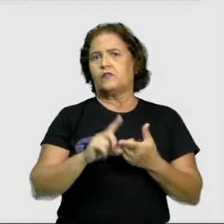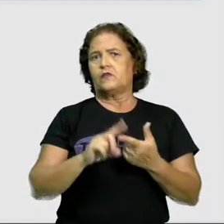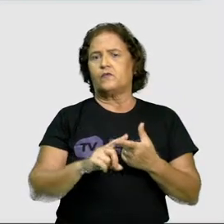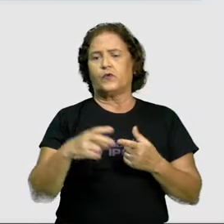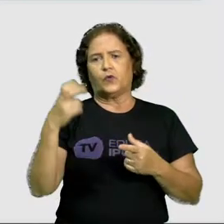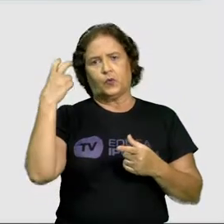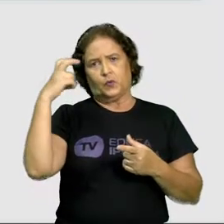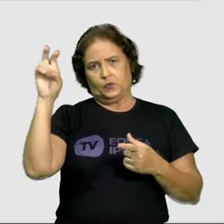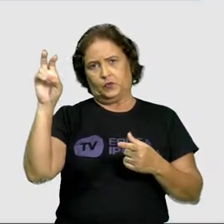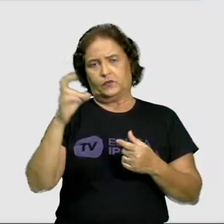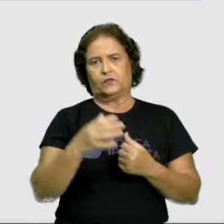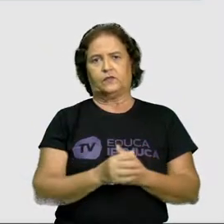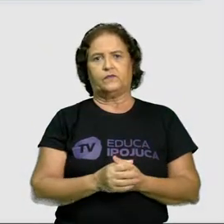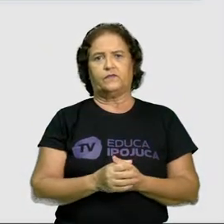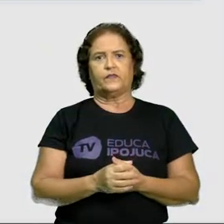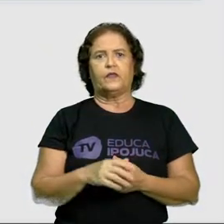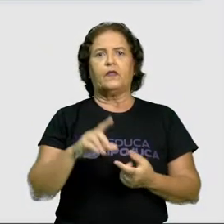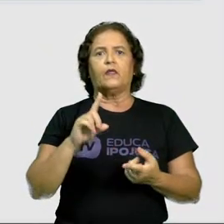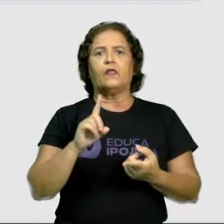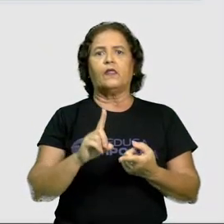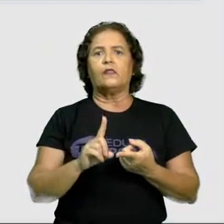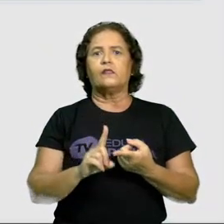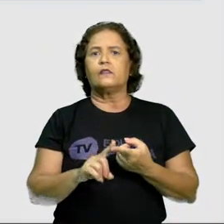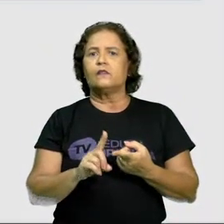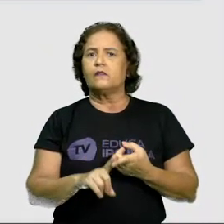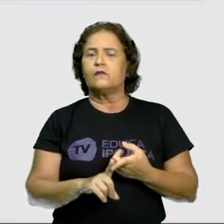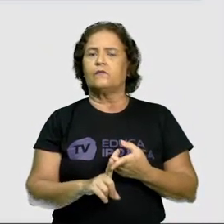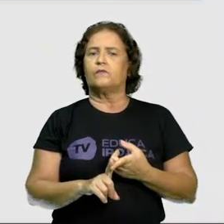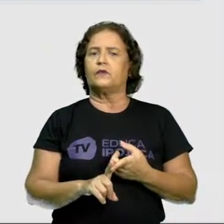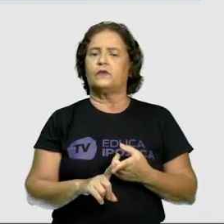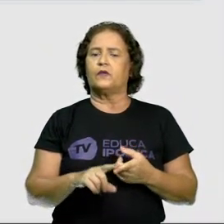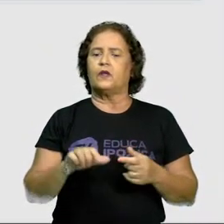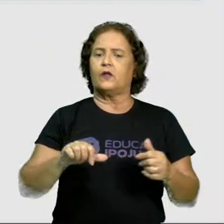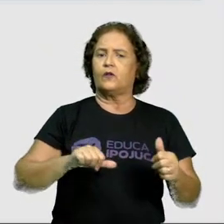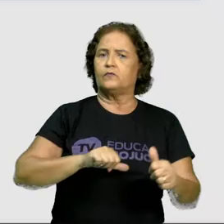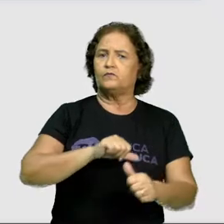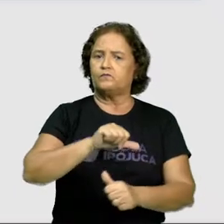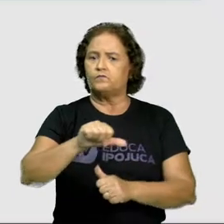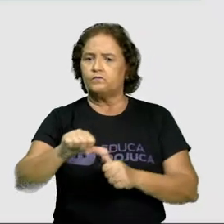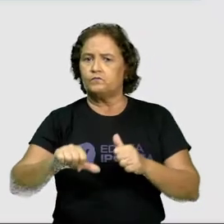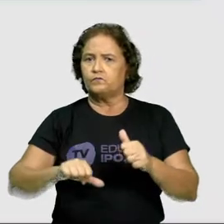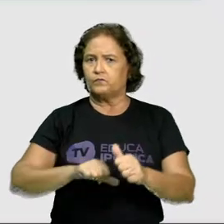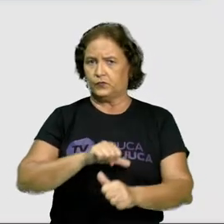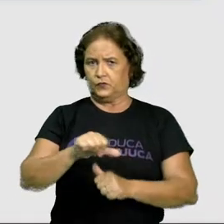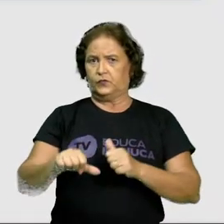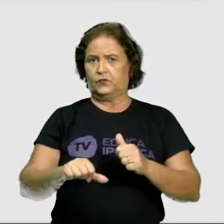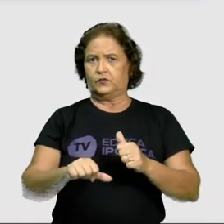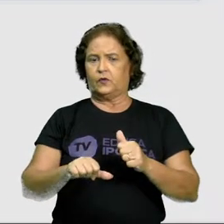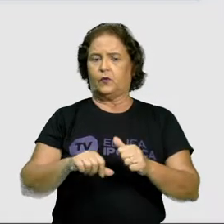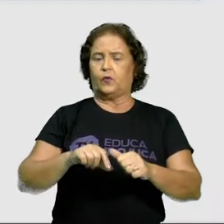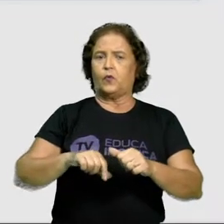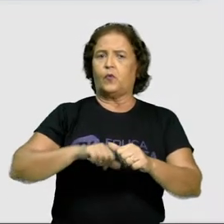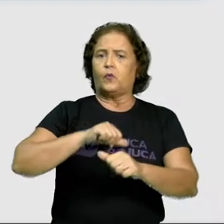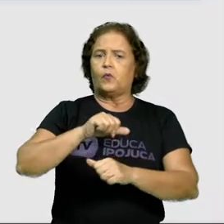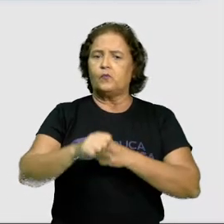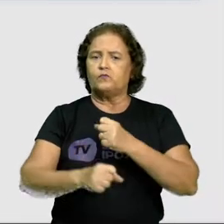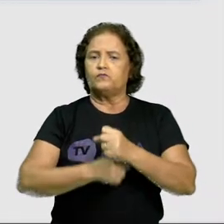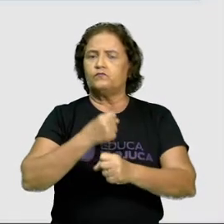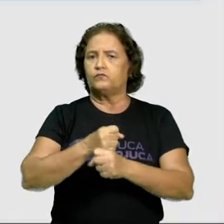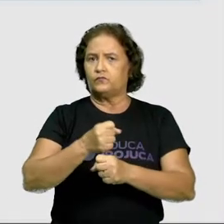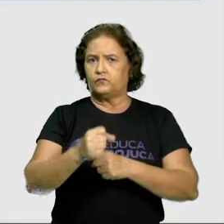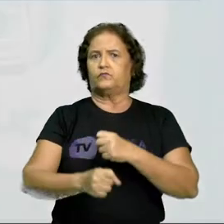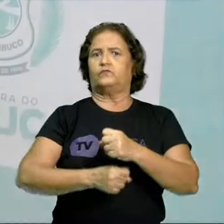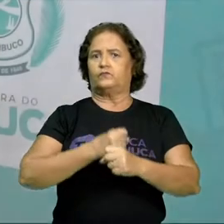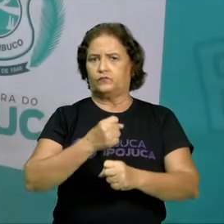Além disso, elas se modificam com o passar do tempo. Assim que o tempo vai passando, vai